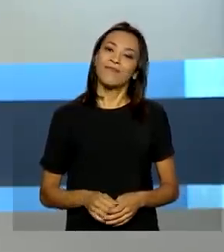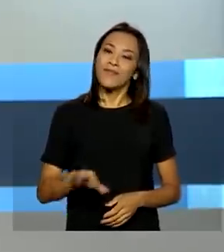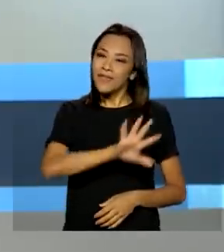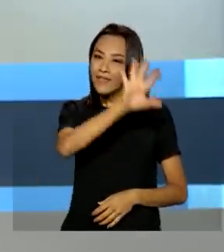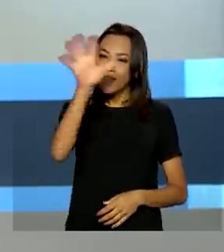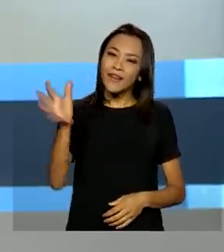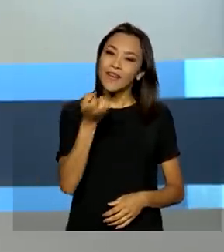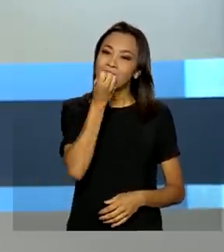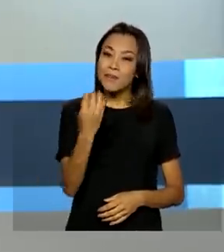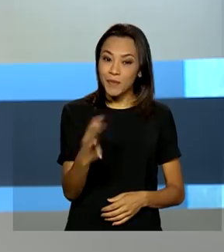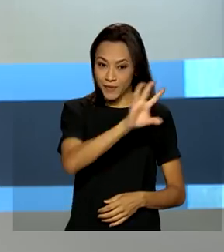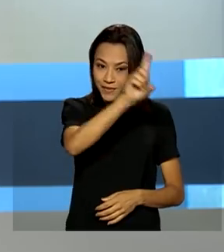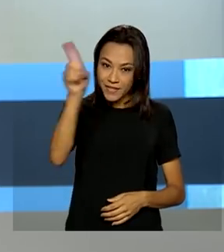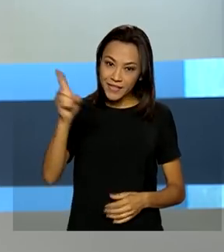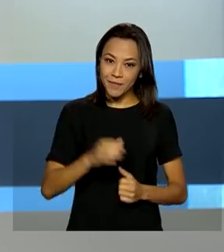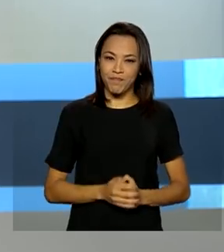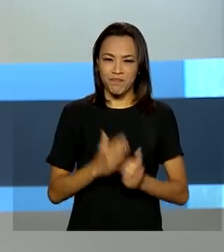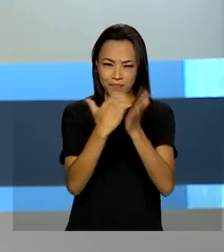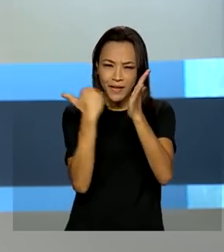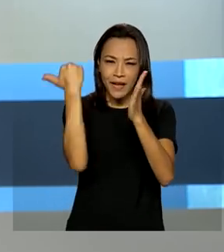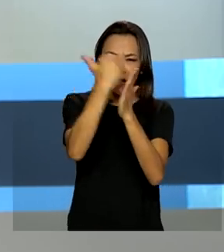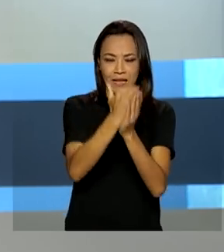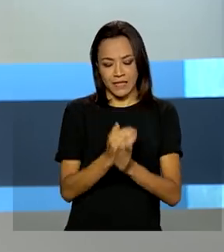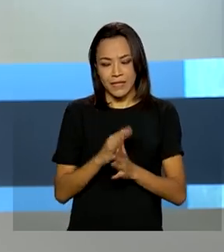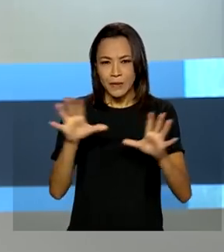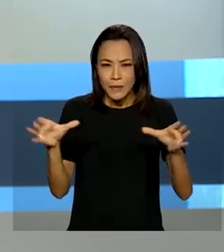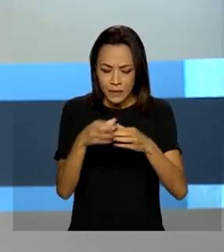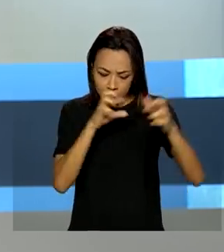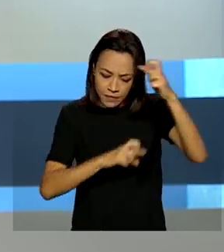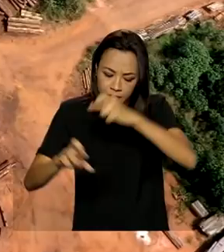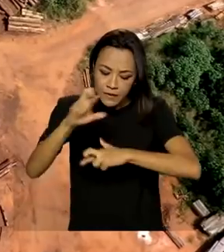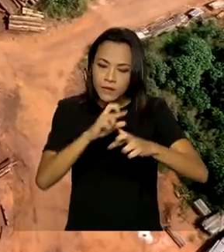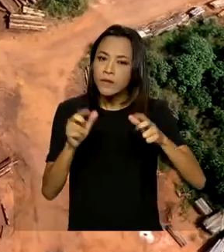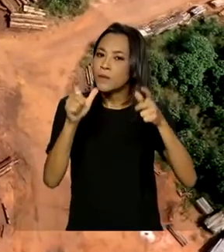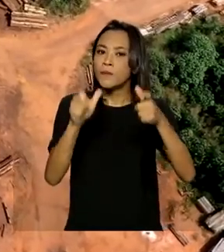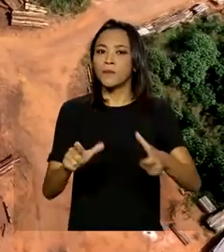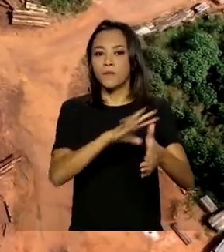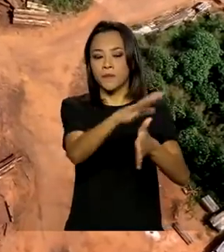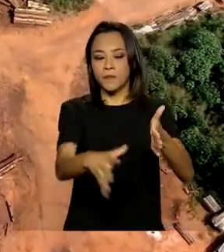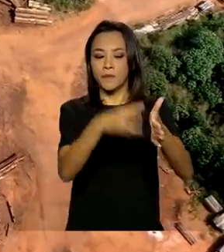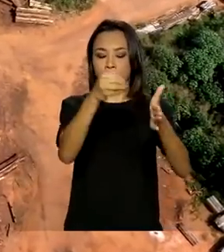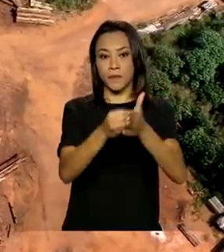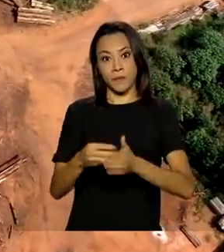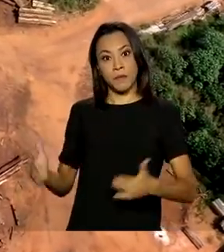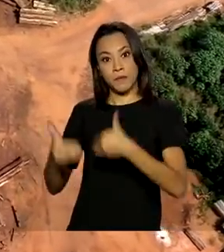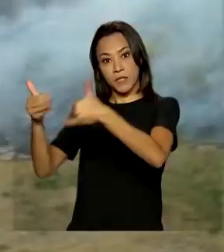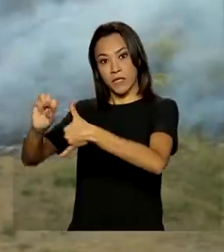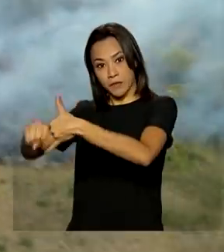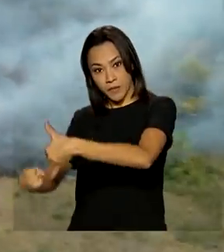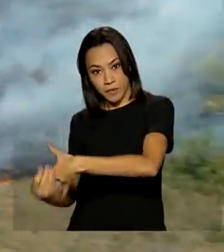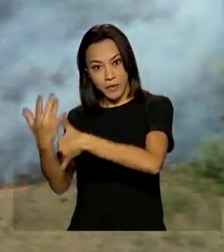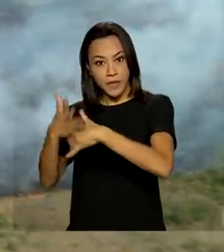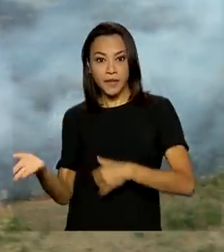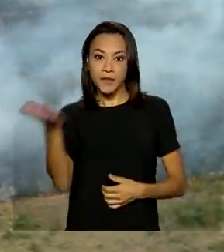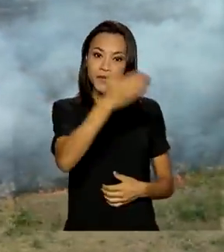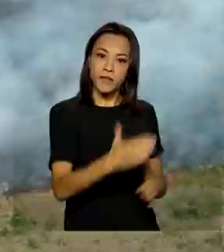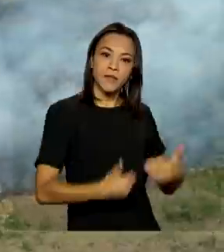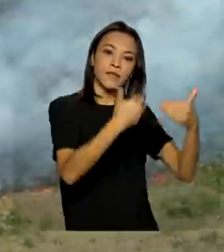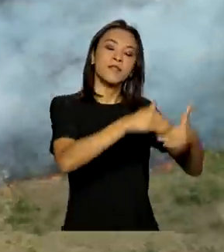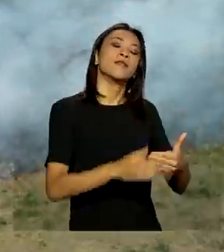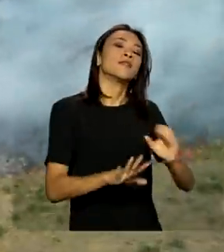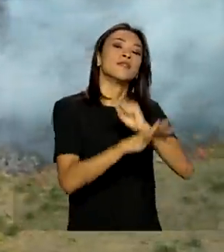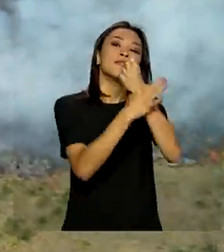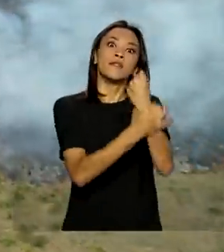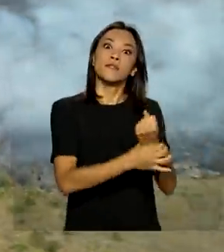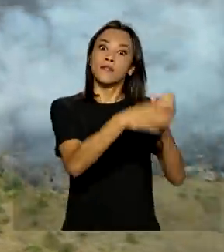Olá, bom dia! Mais fiscalização na Amazônia. Ministérios do Meio Ambiente, da Justiça e Segurança Pública